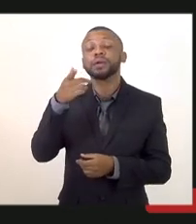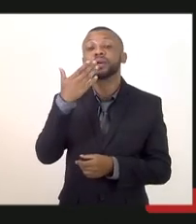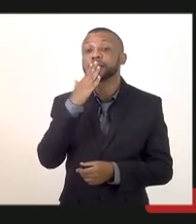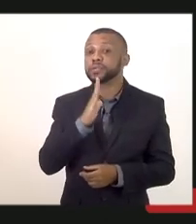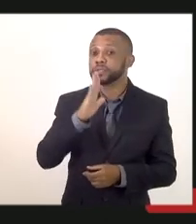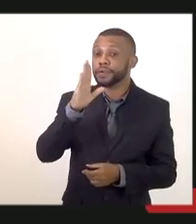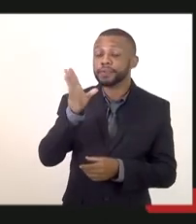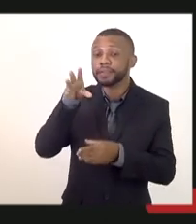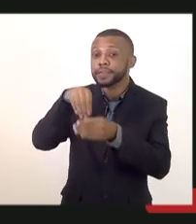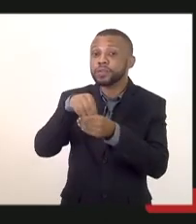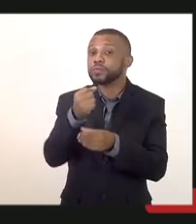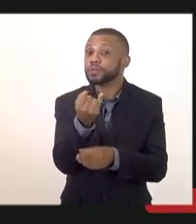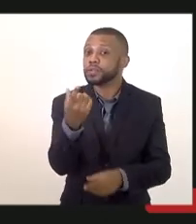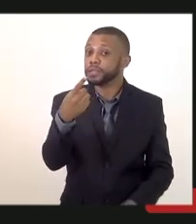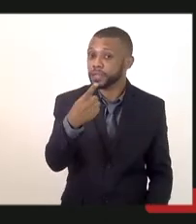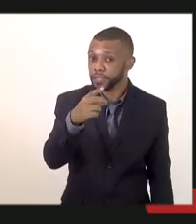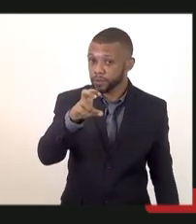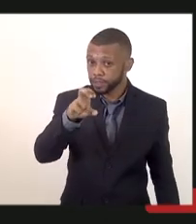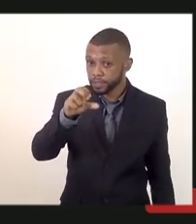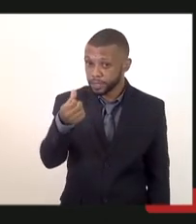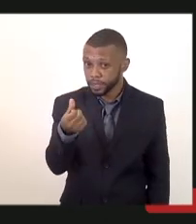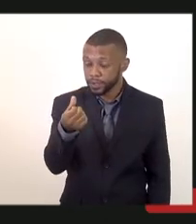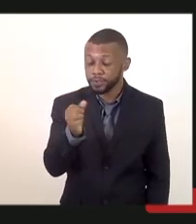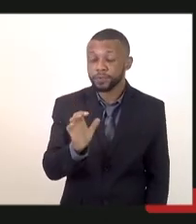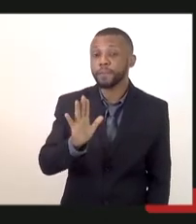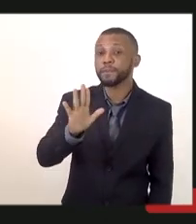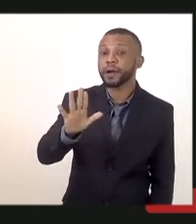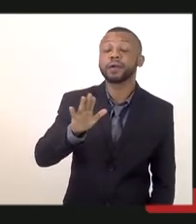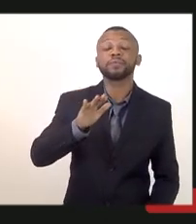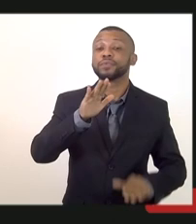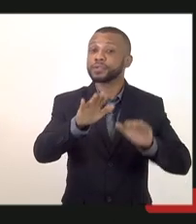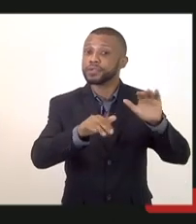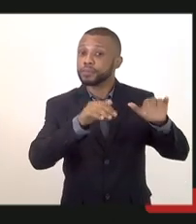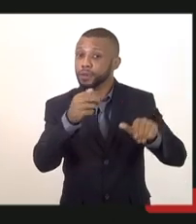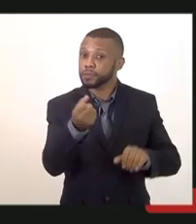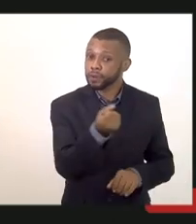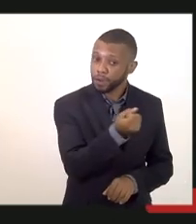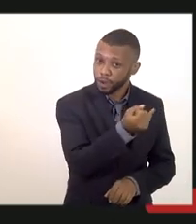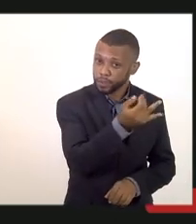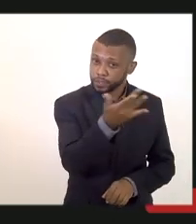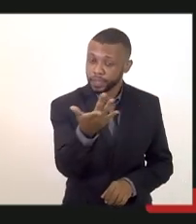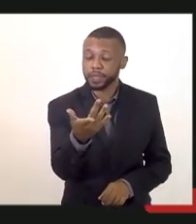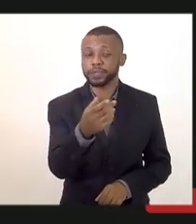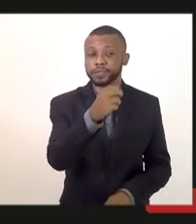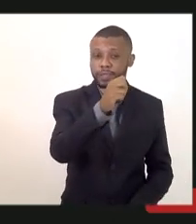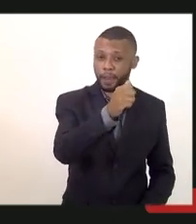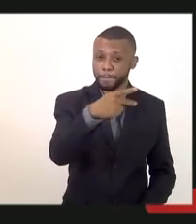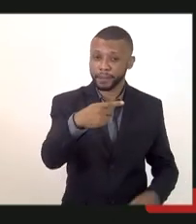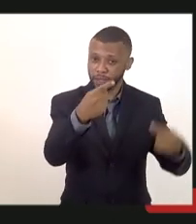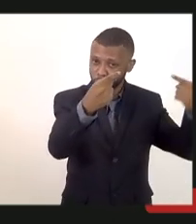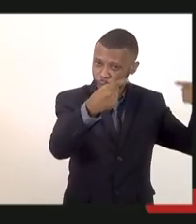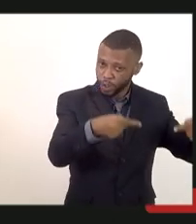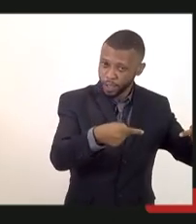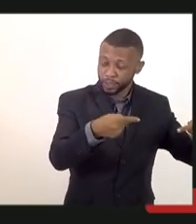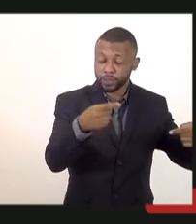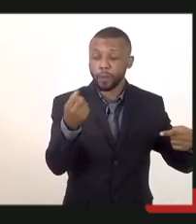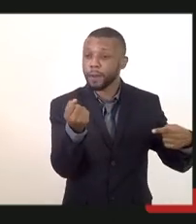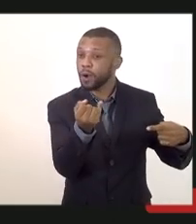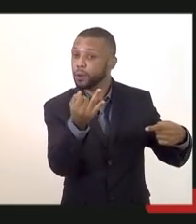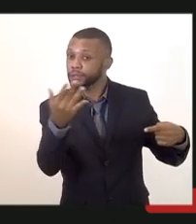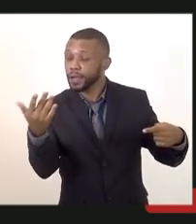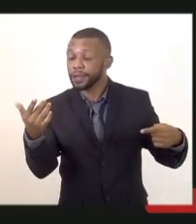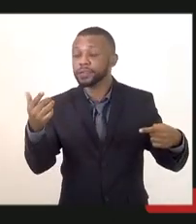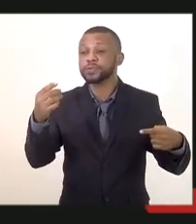entretanto foi chamado uma parcela de ampla e uma parcela de cota não podendo essas 28